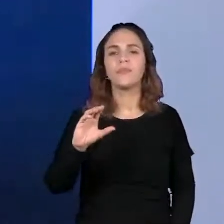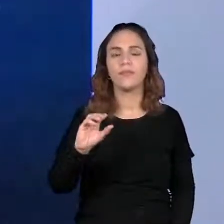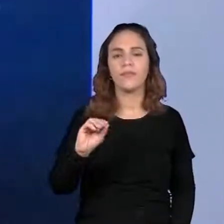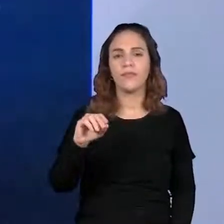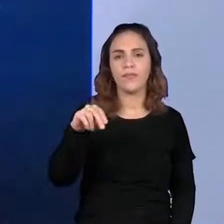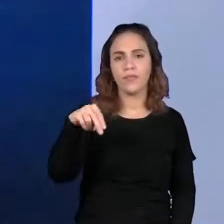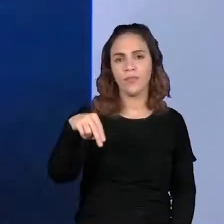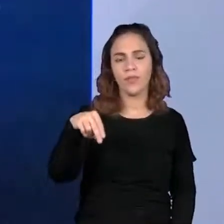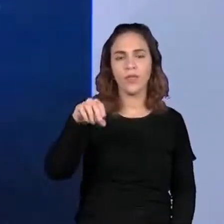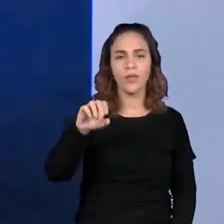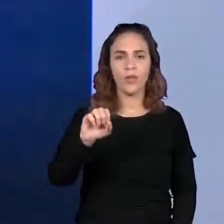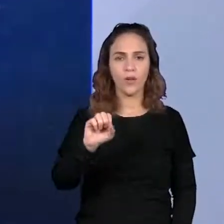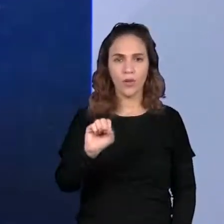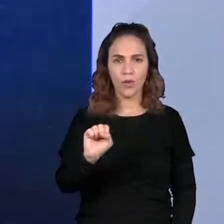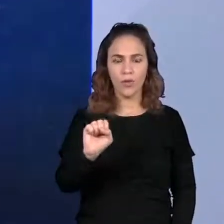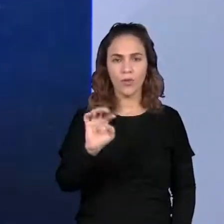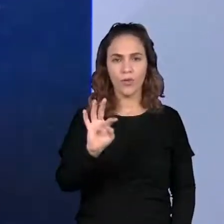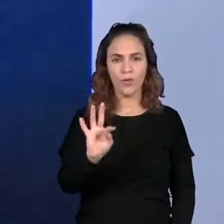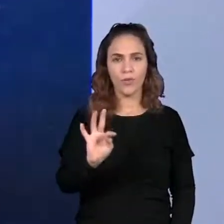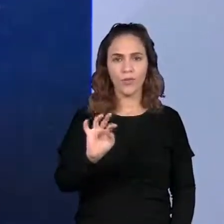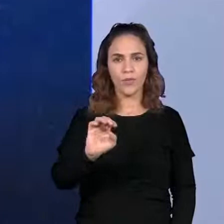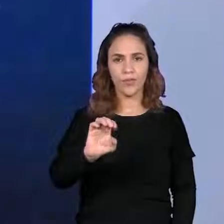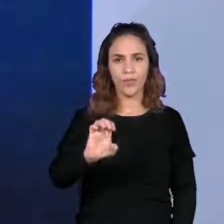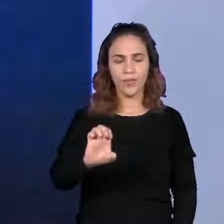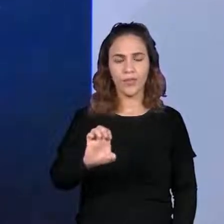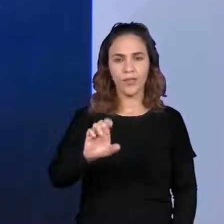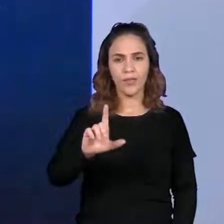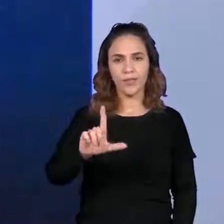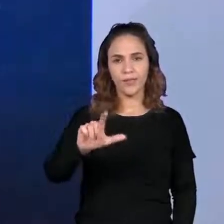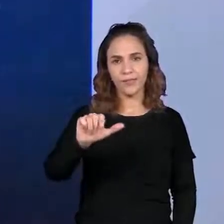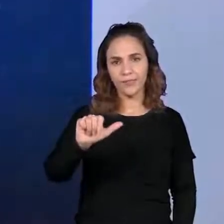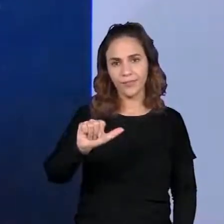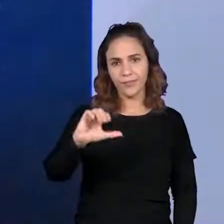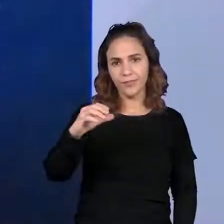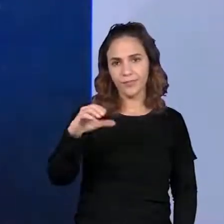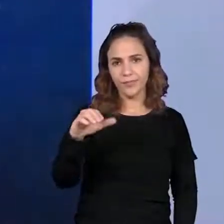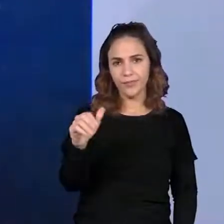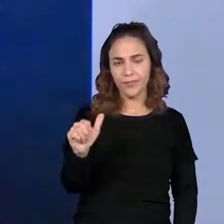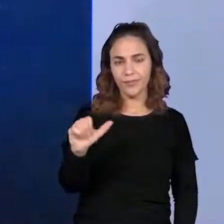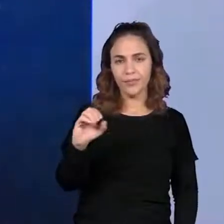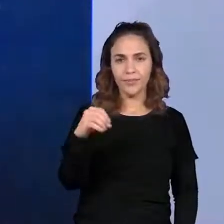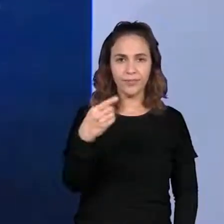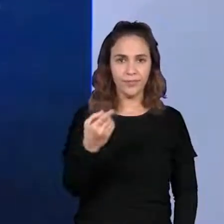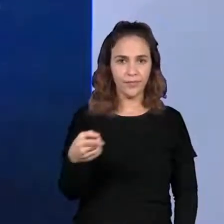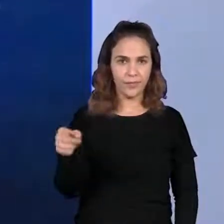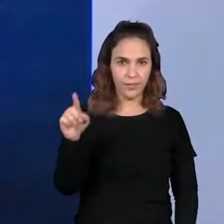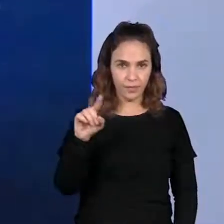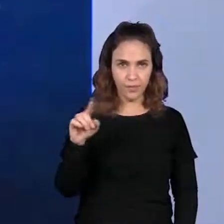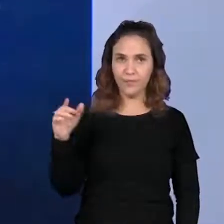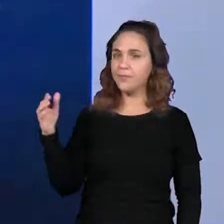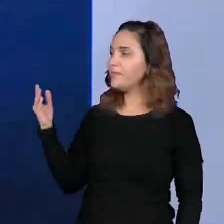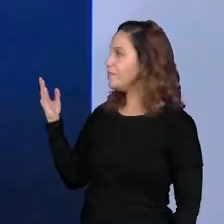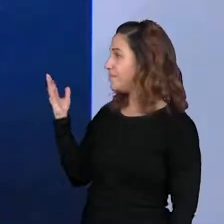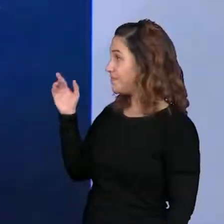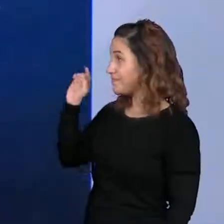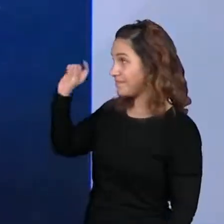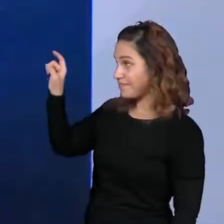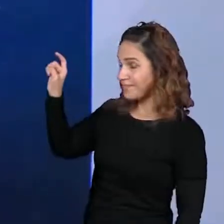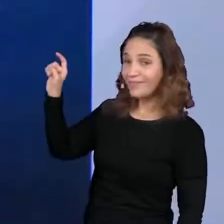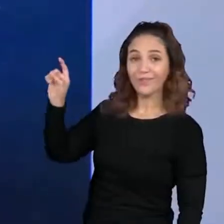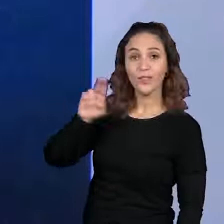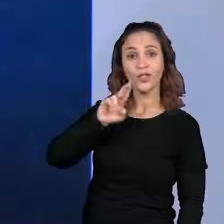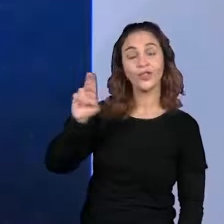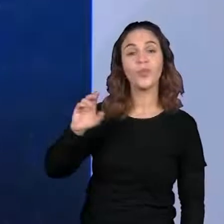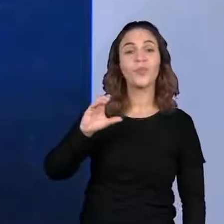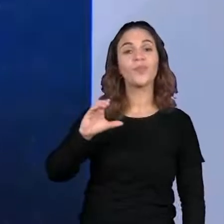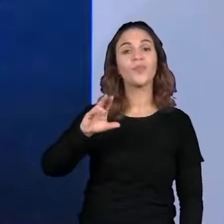conjunto de estrelas e a gente tem aí a foto da constelação do Cruzeiro do Sul. E